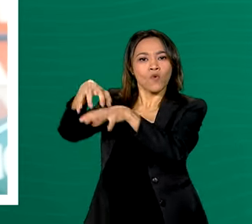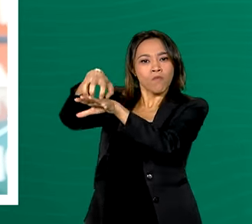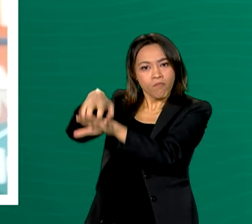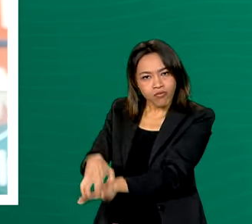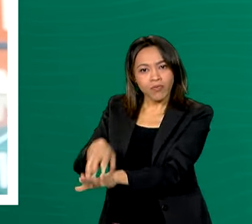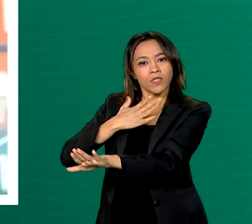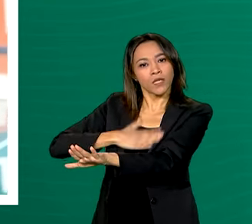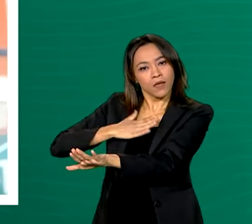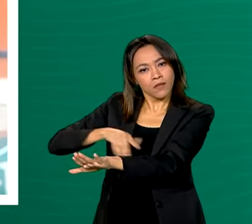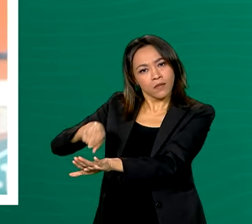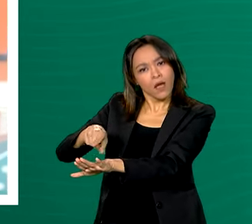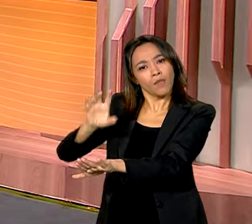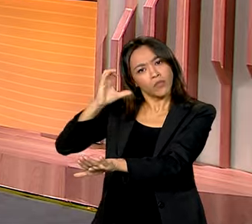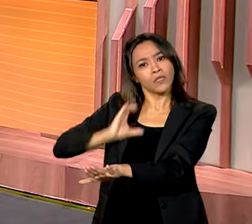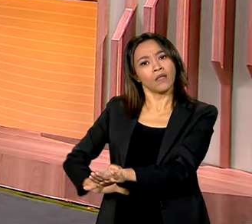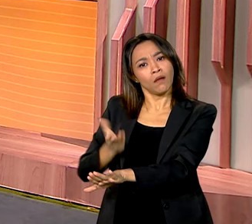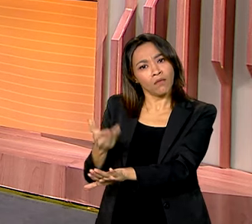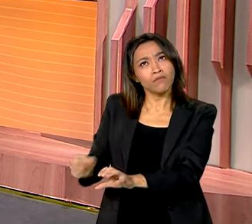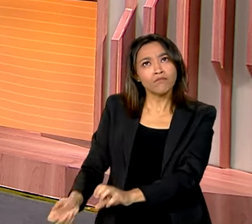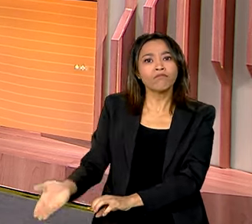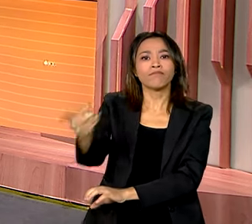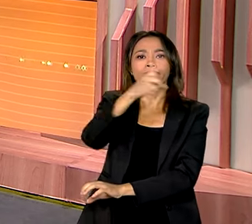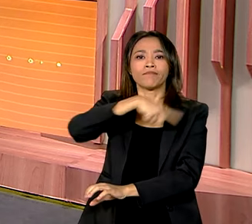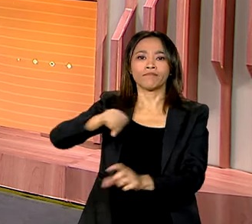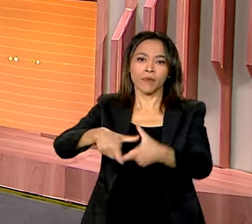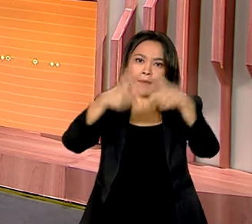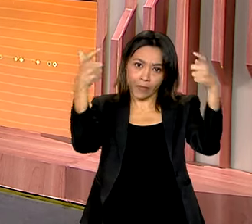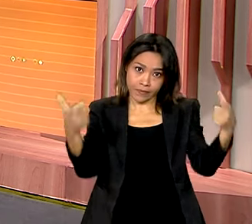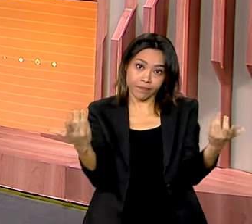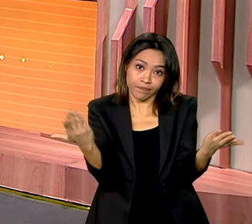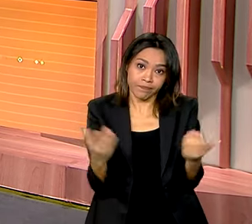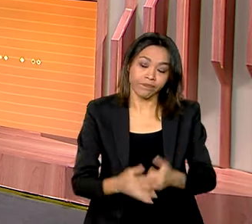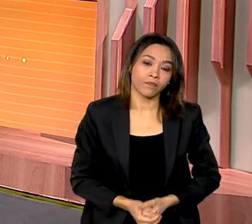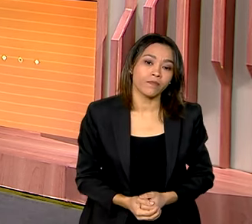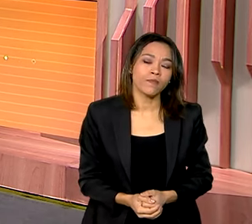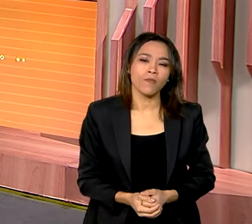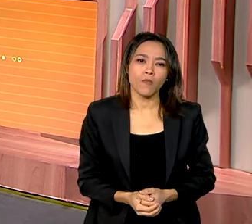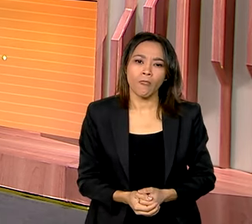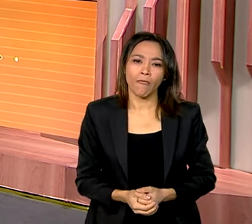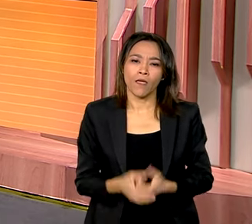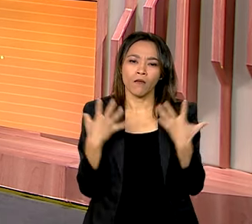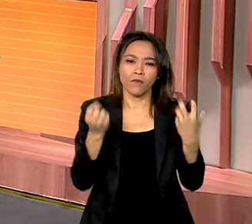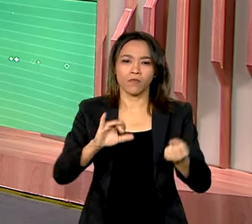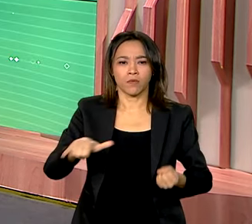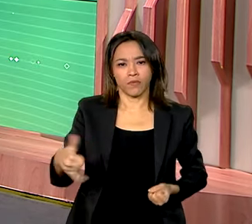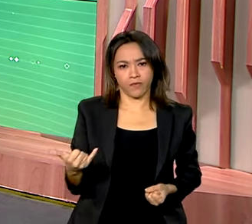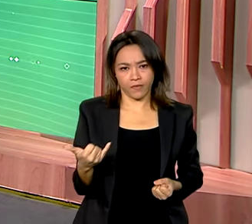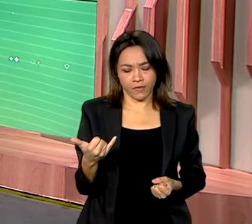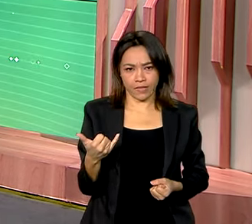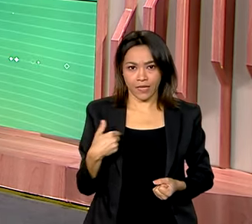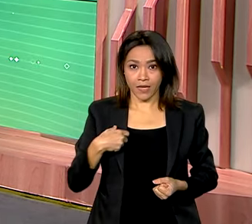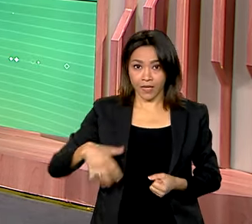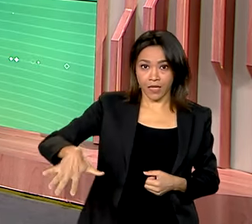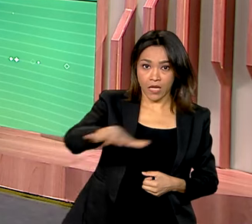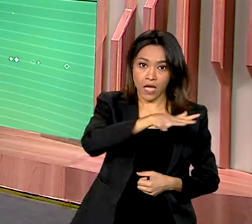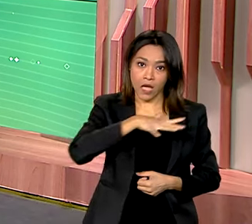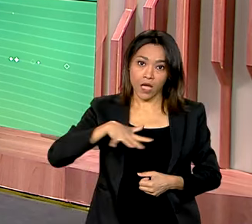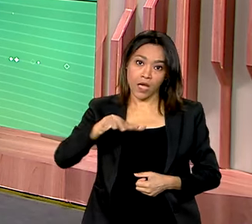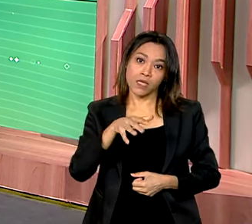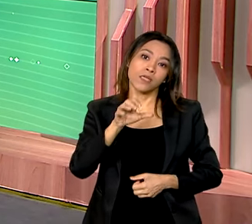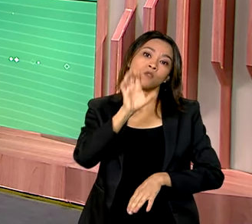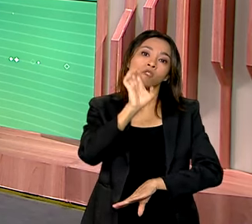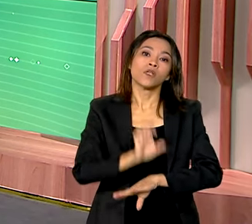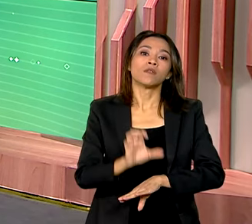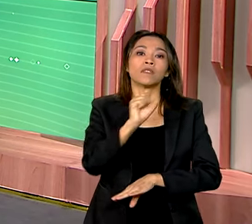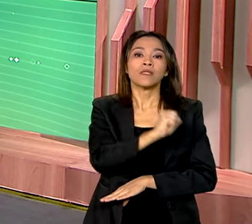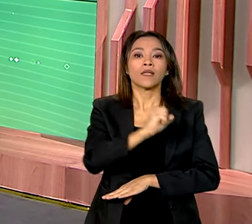para o cidadão de maneira geral. Vamos aproveitar que estamos falando desta região aí de Santa Catarina para dar uma olhada